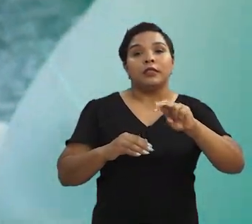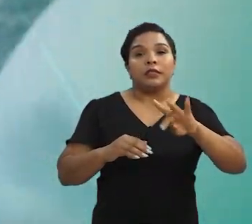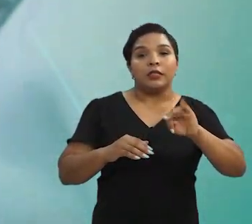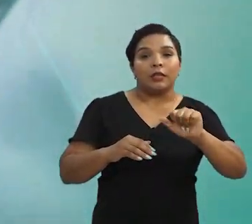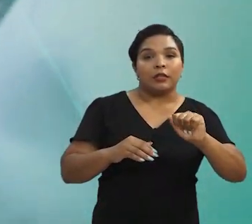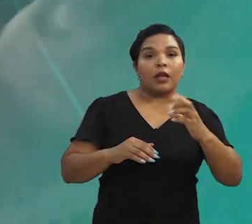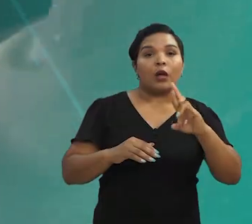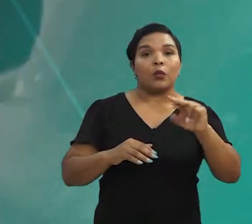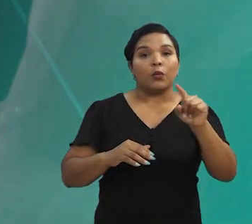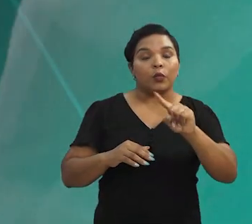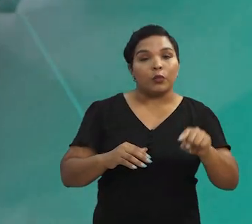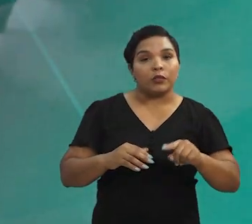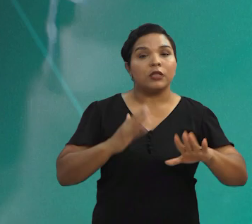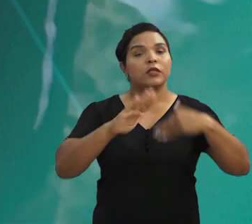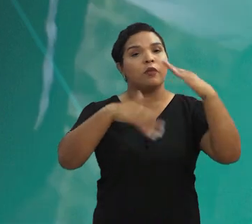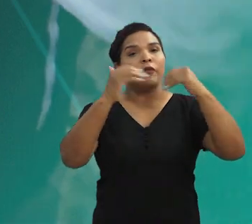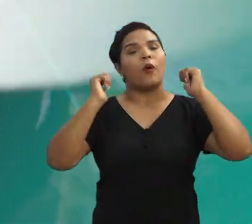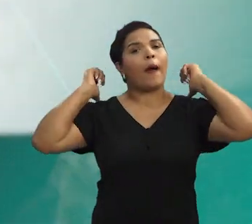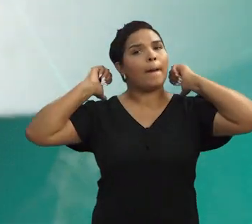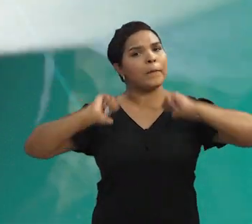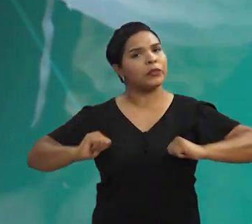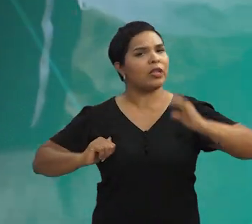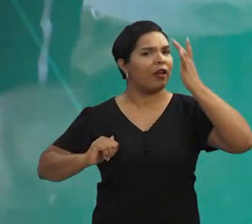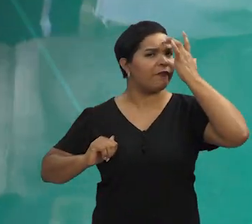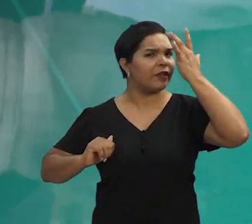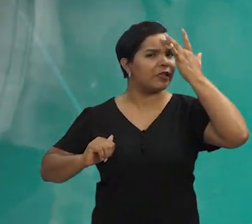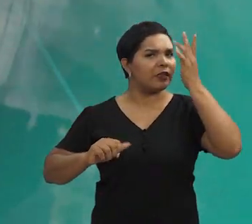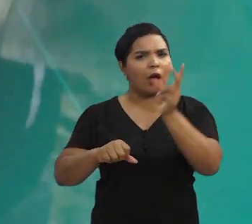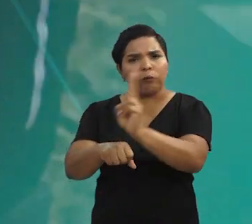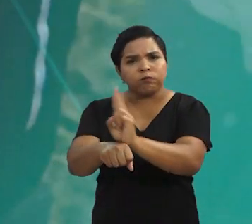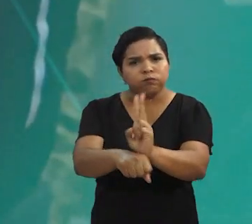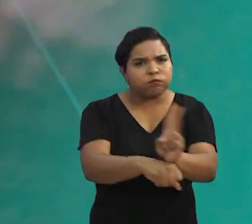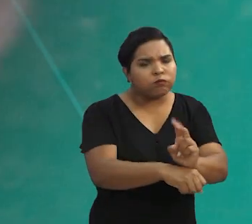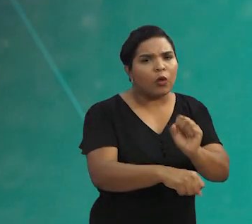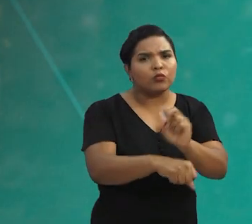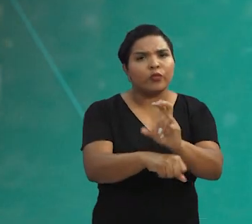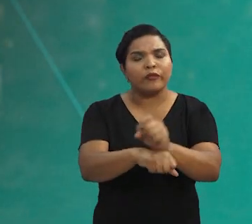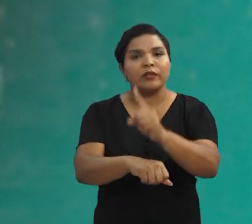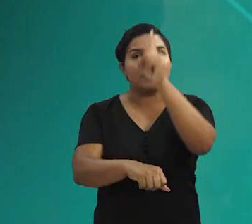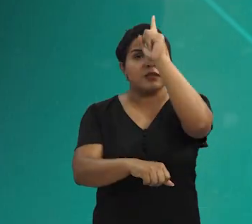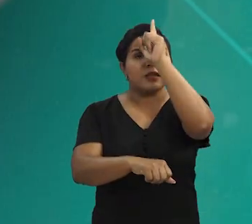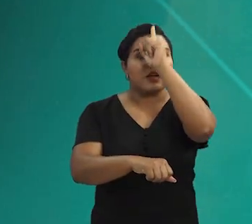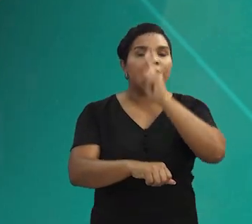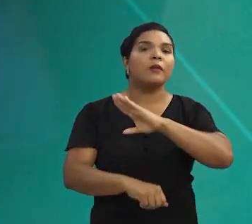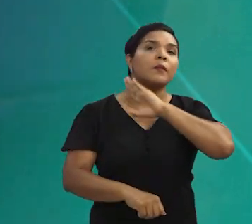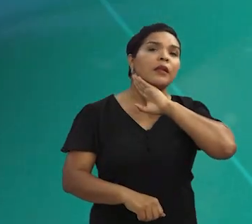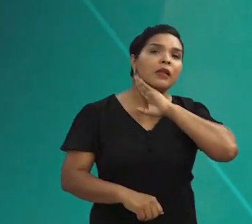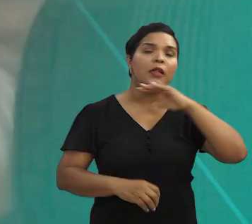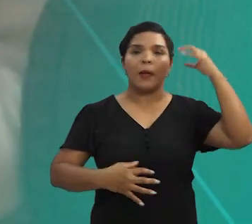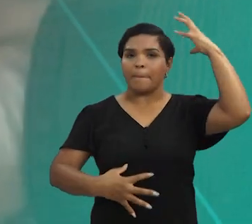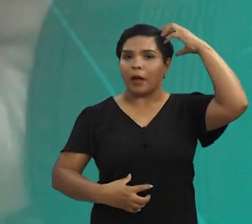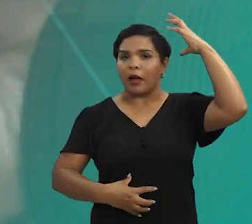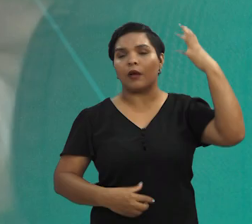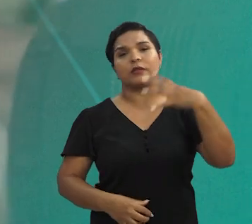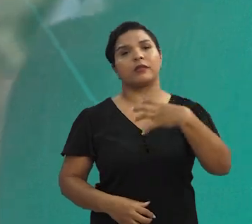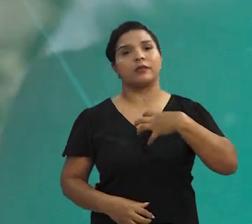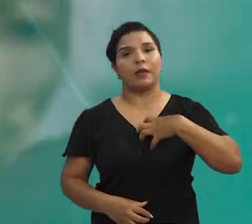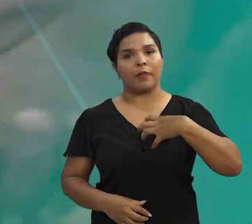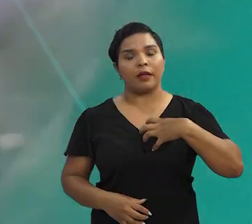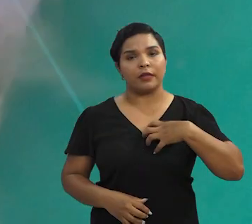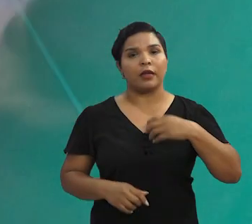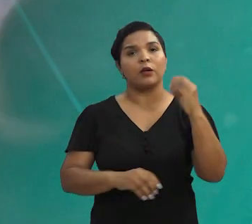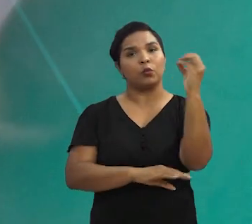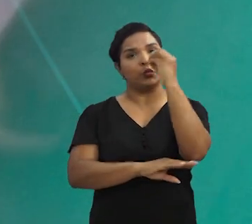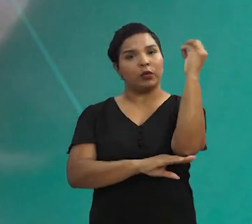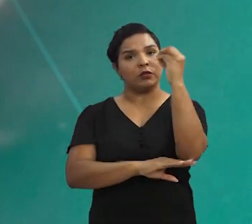com outras instituições, desenvolveram a mochila para facilitar o monitoramento do vírus da febre amarela em macacos na Bahia, no